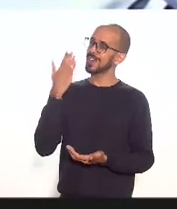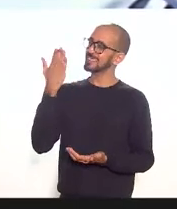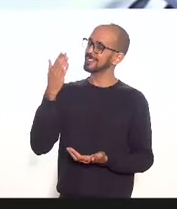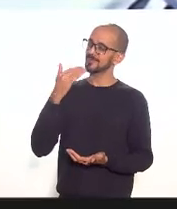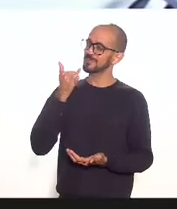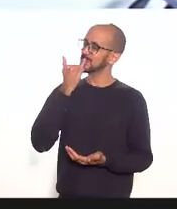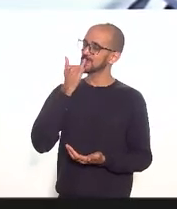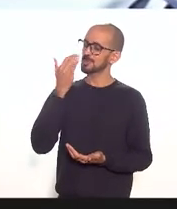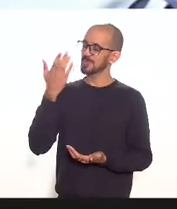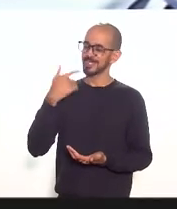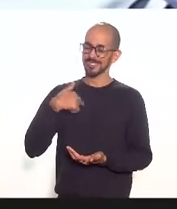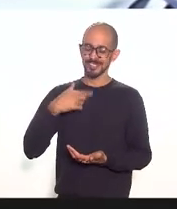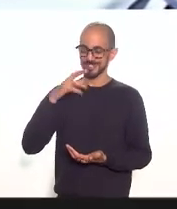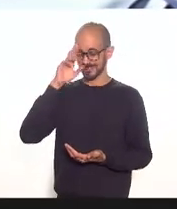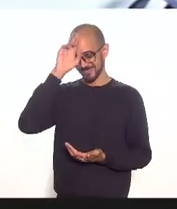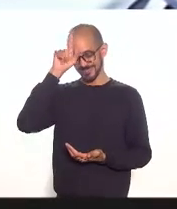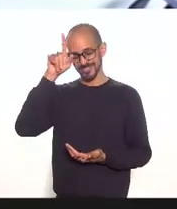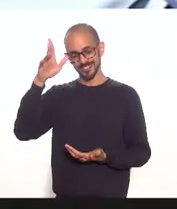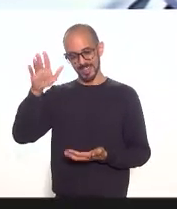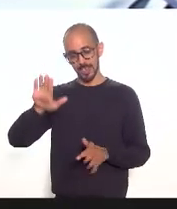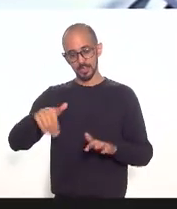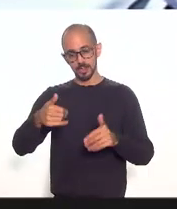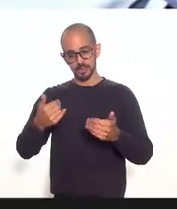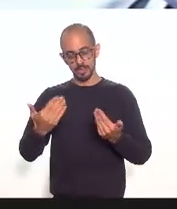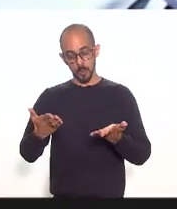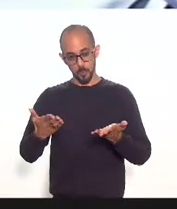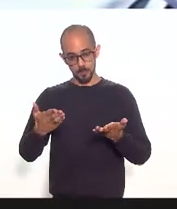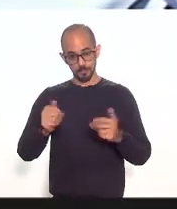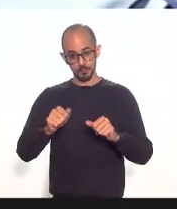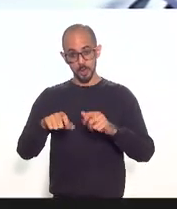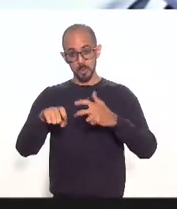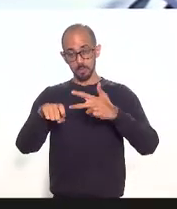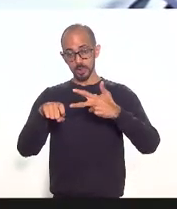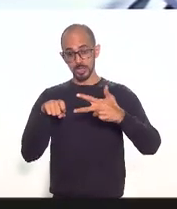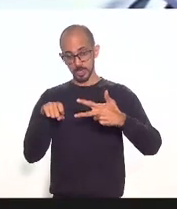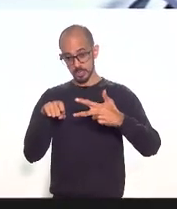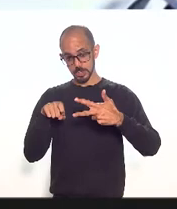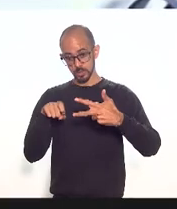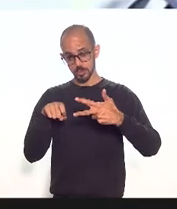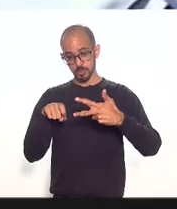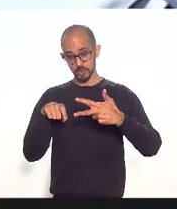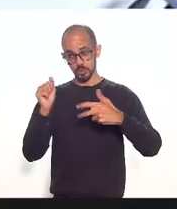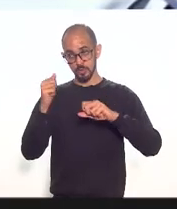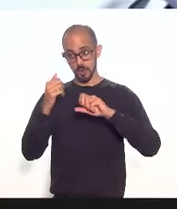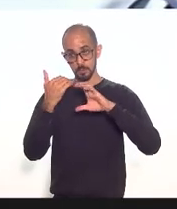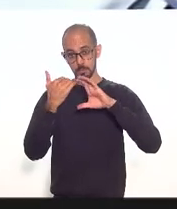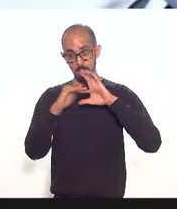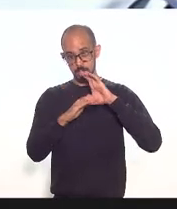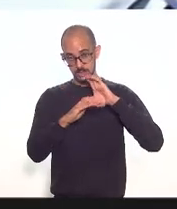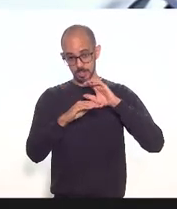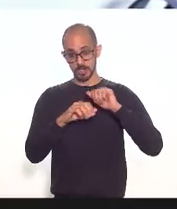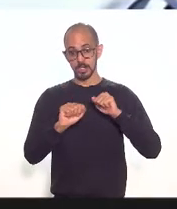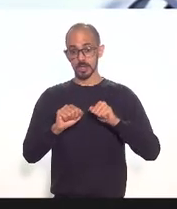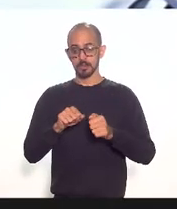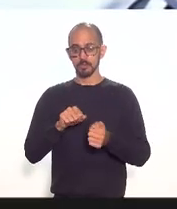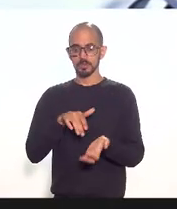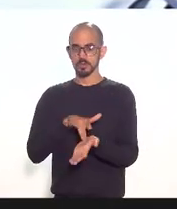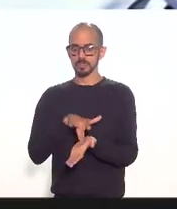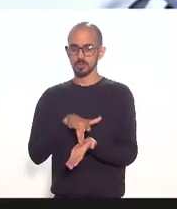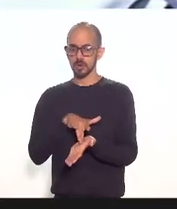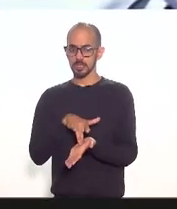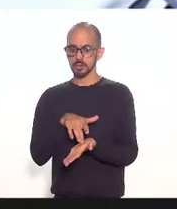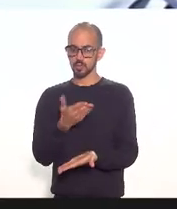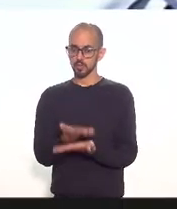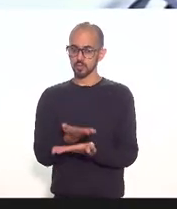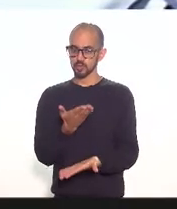olha só o poder executivo manda simulação no estudo em base